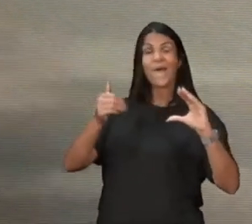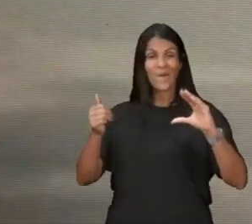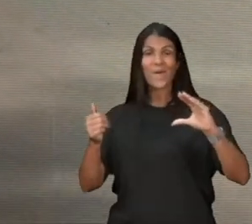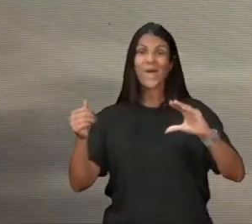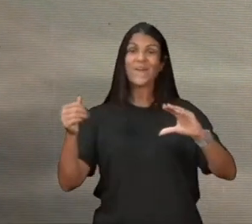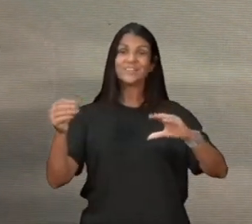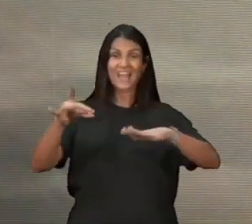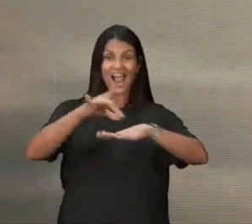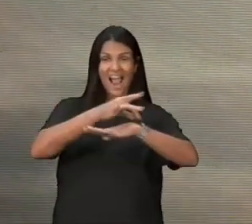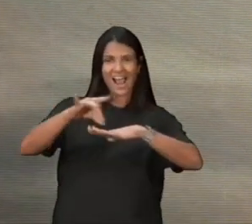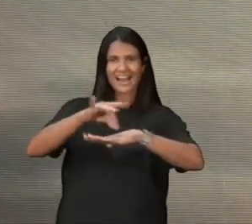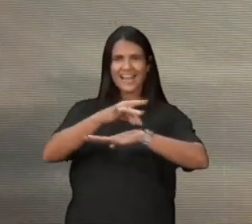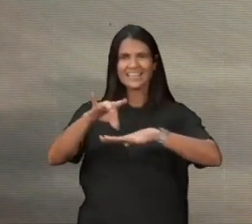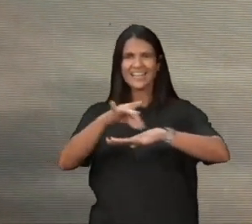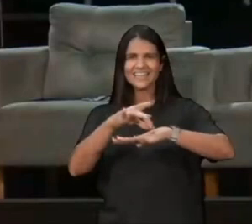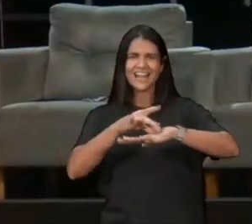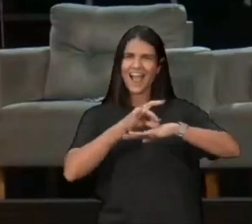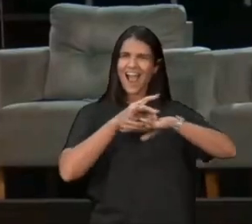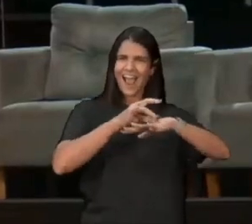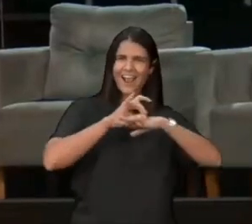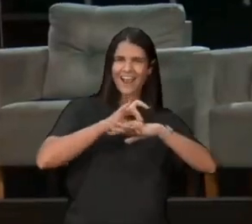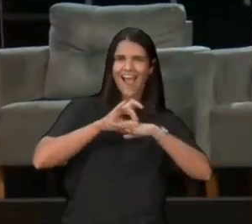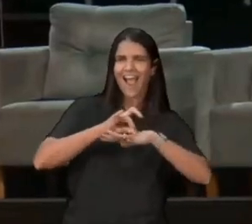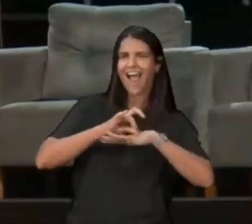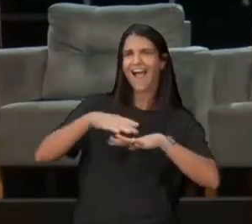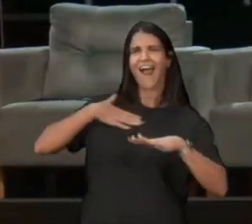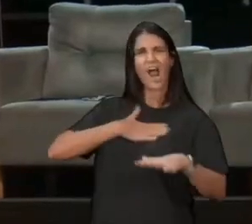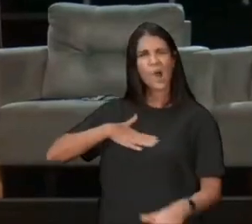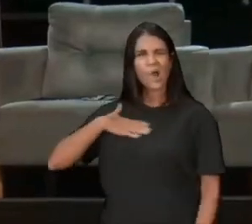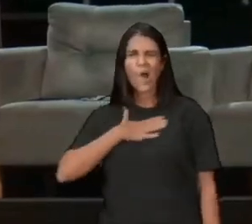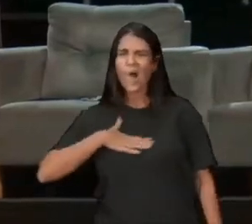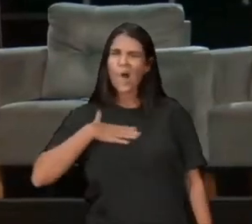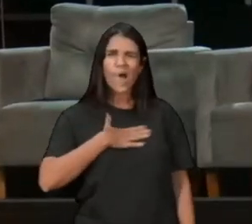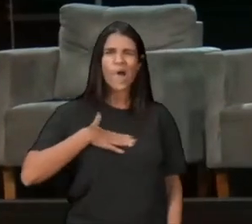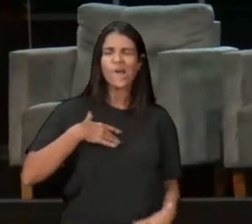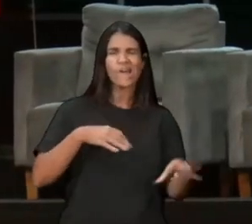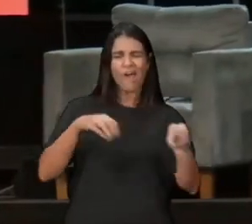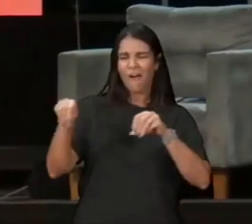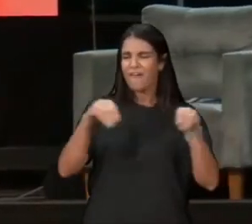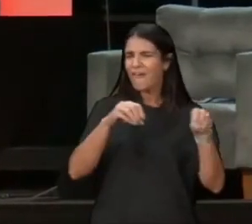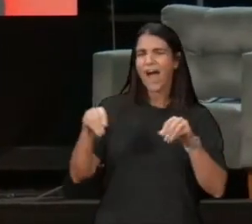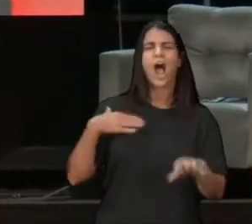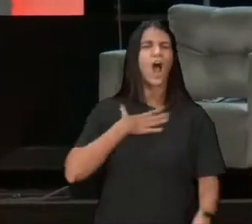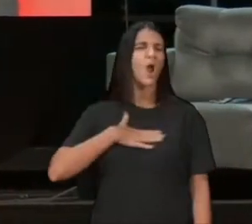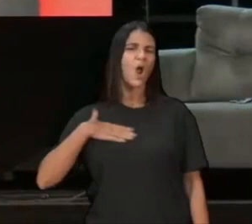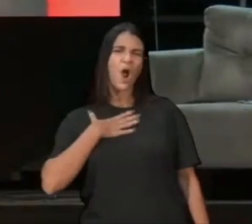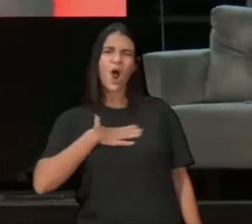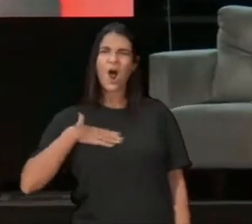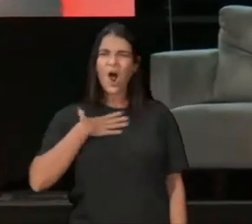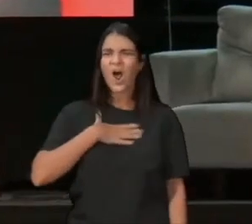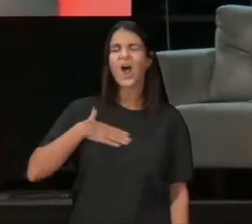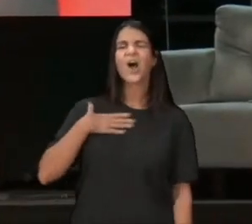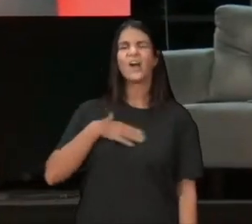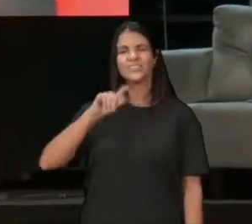queijinho, que a gente gosta lá, de molho à campanha, que a gente gosta de farofa, que a gente gosta de pão,